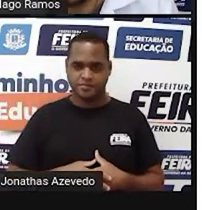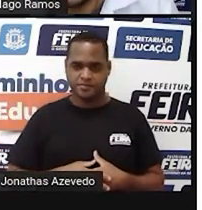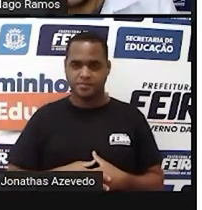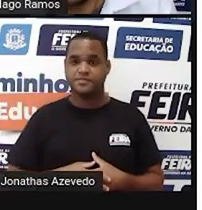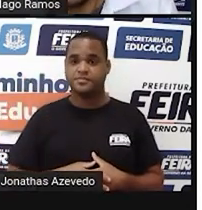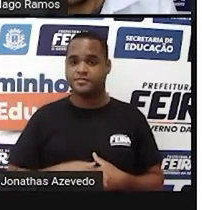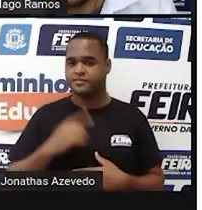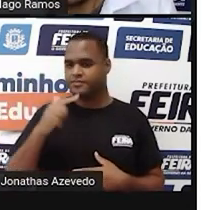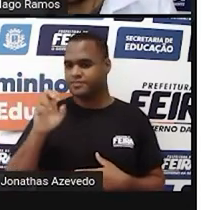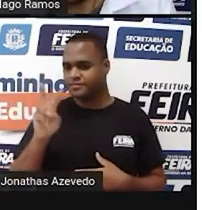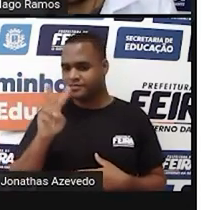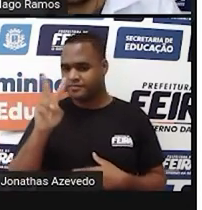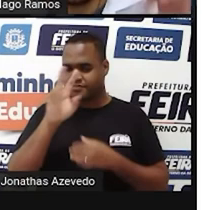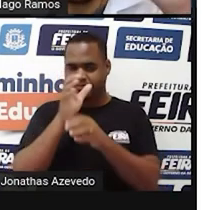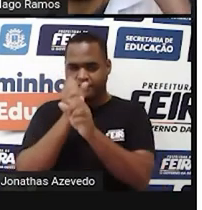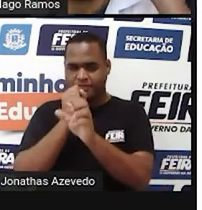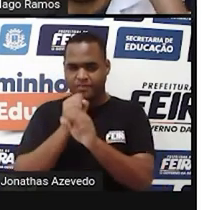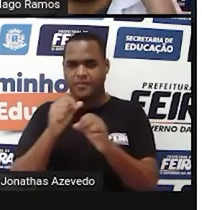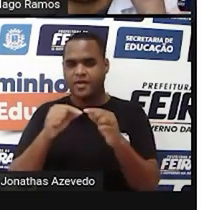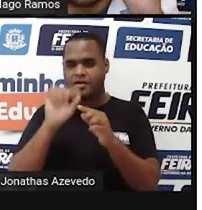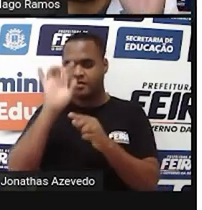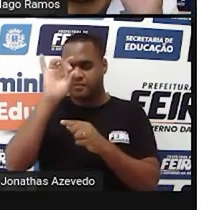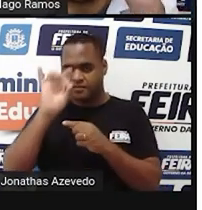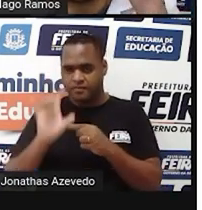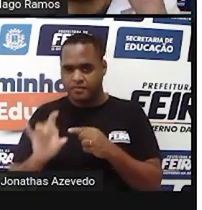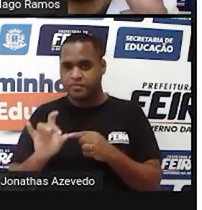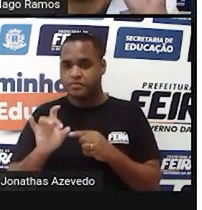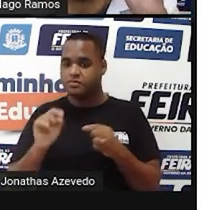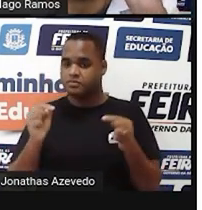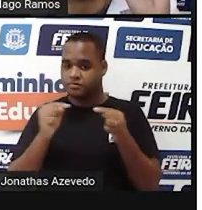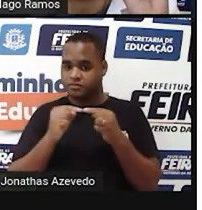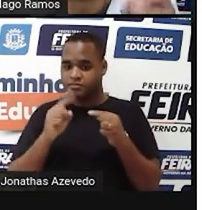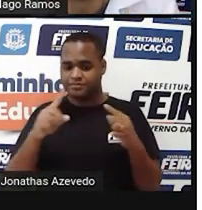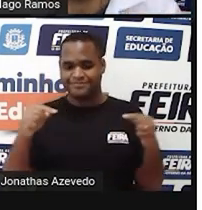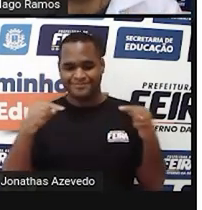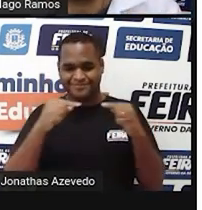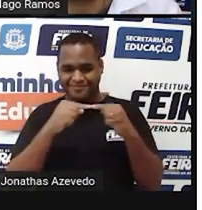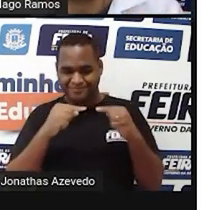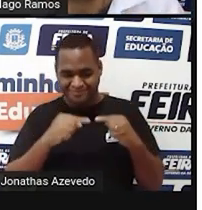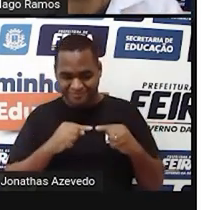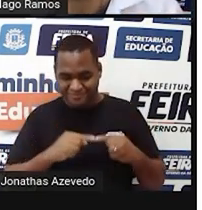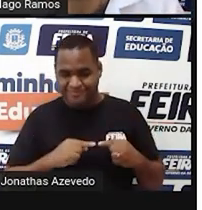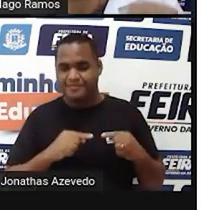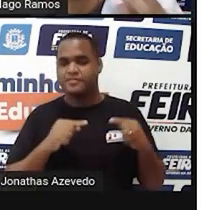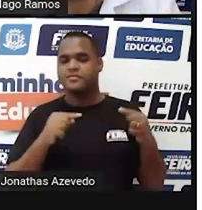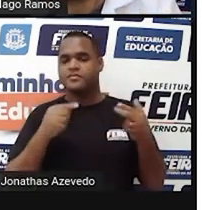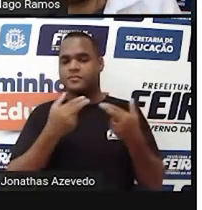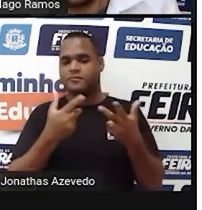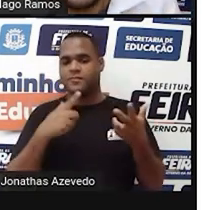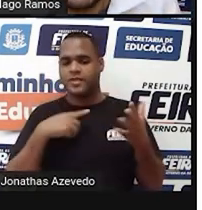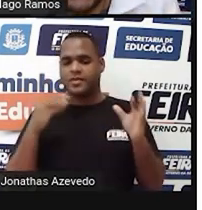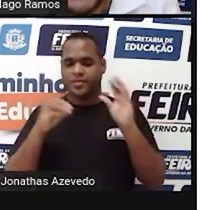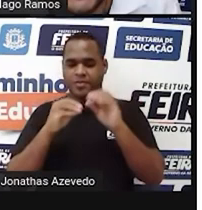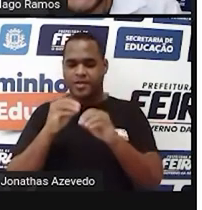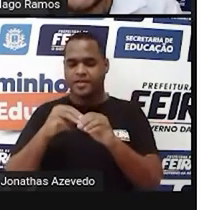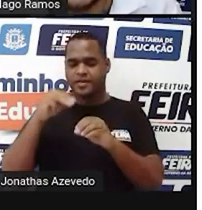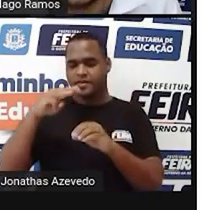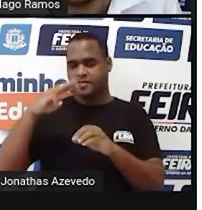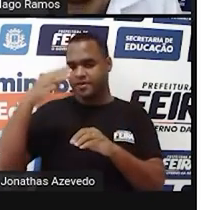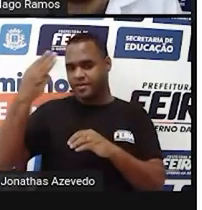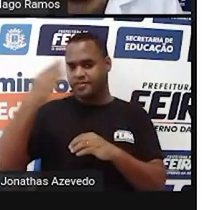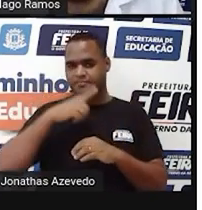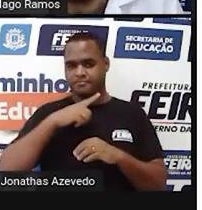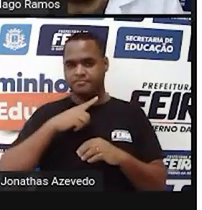E aquele valor ali é para cada unidade daquela de volume, colocada em metro cúbico. Como assim?